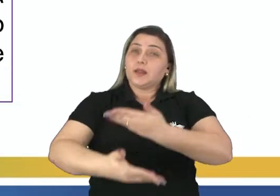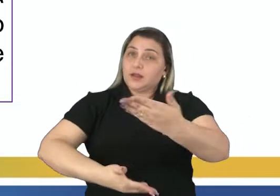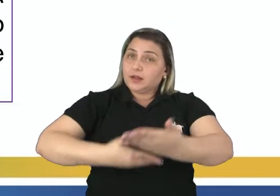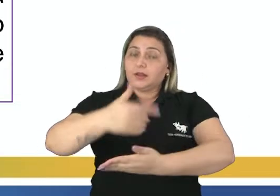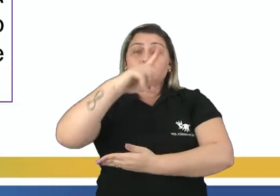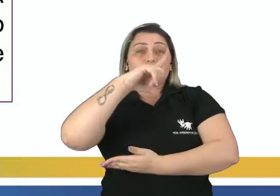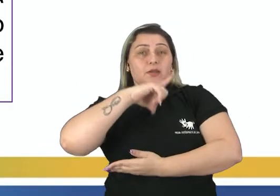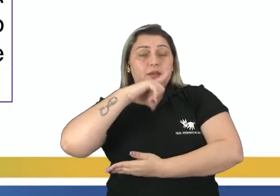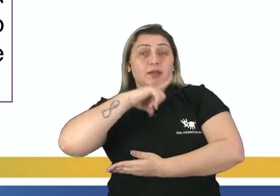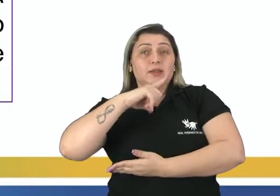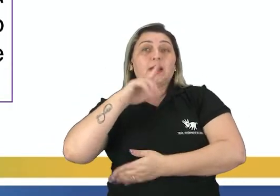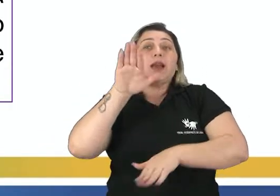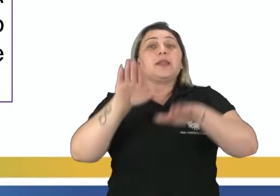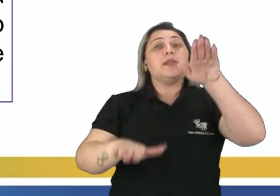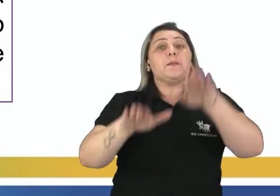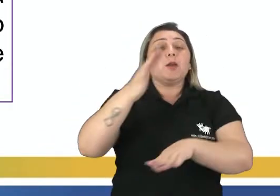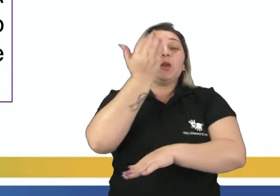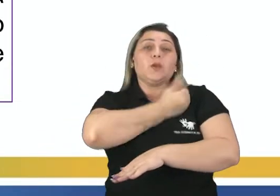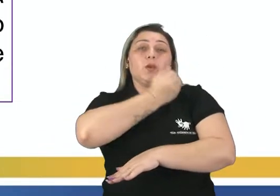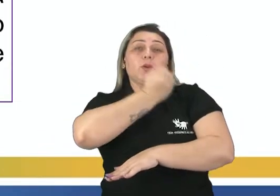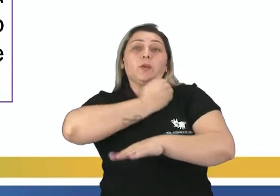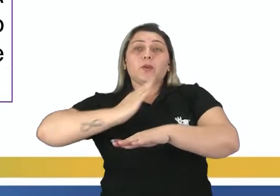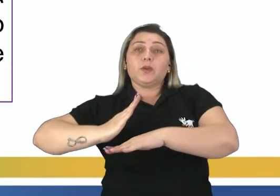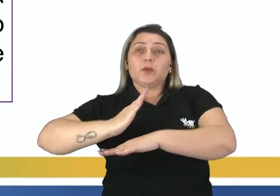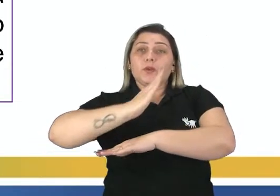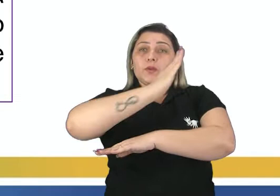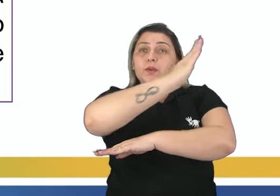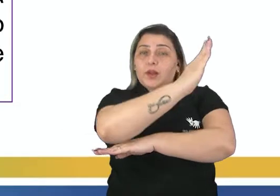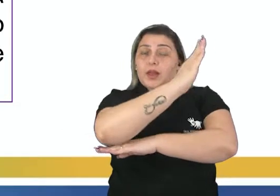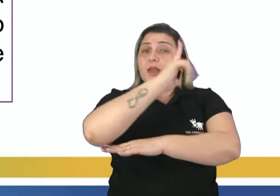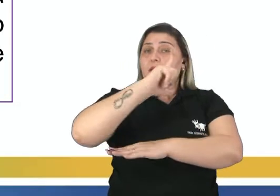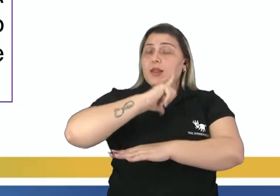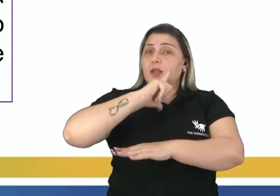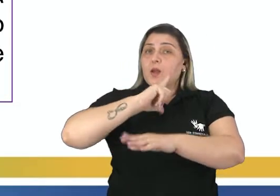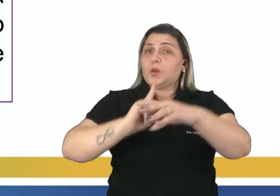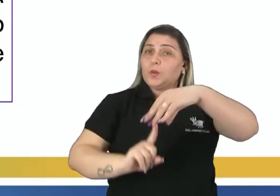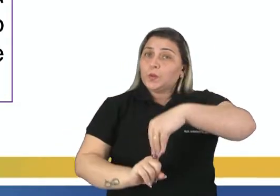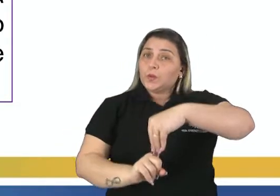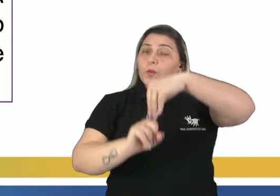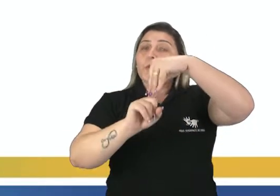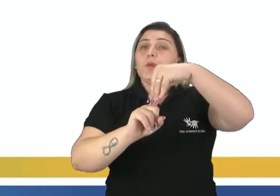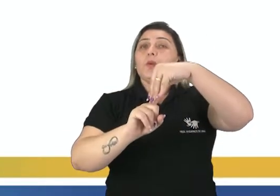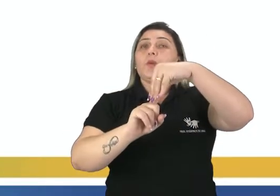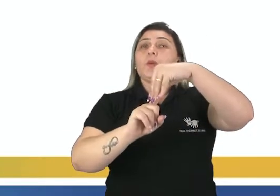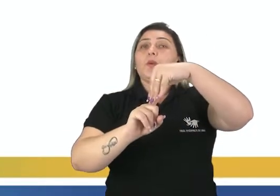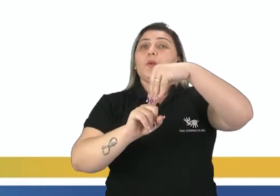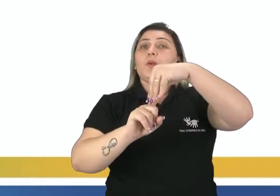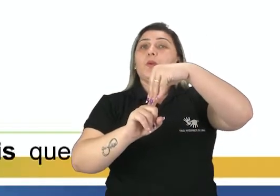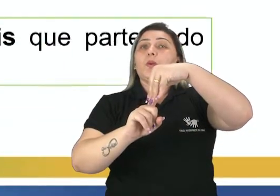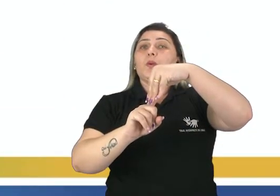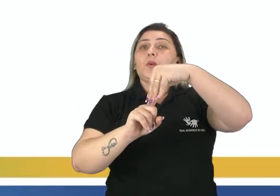existe e depende do número de diagonais que partem de um único vértice do polígono.